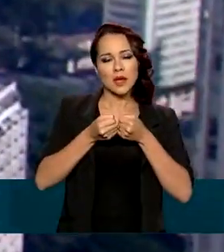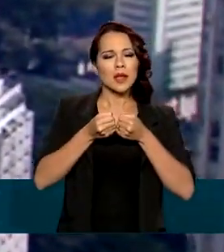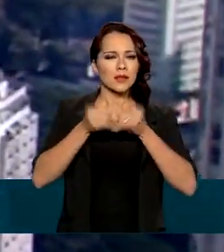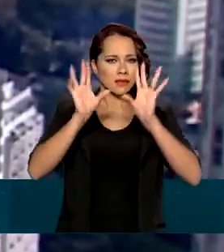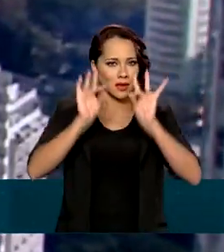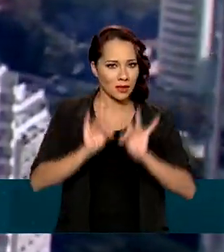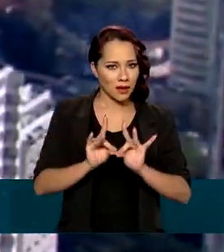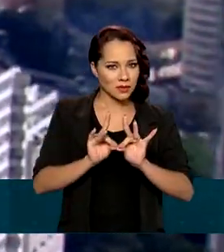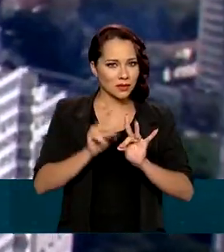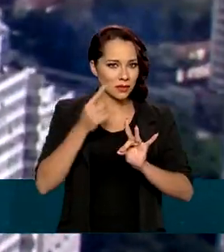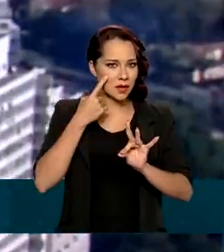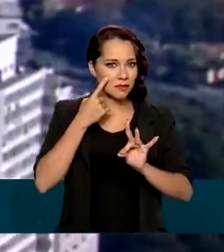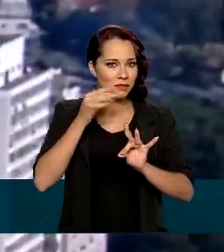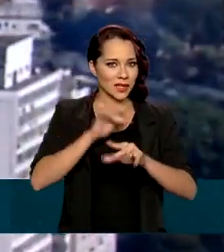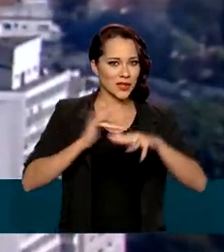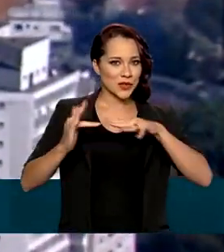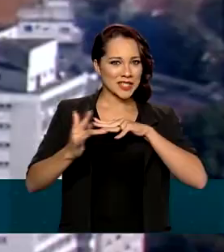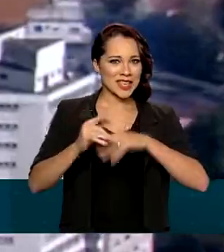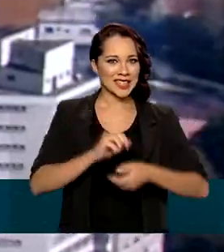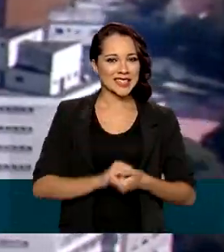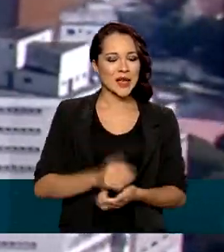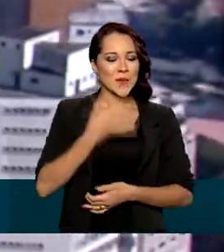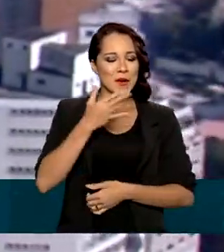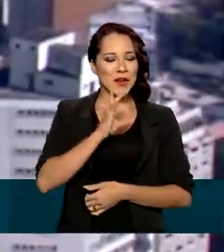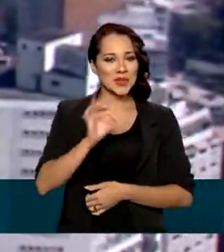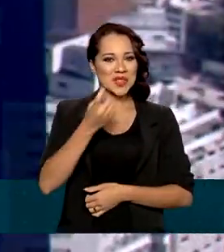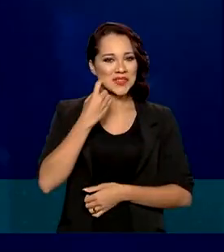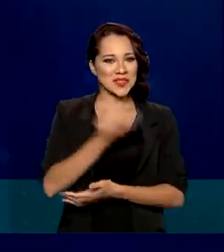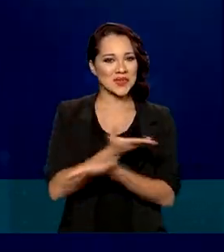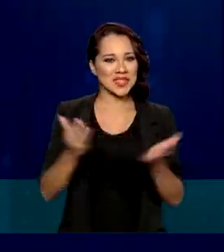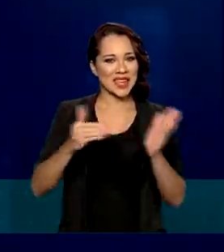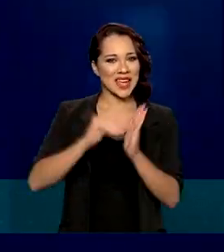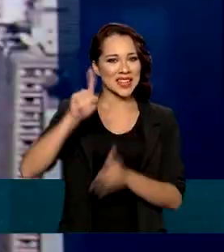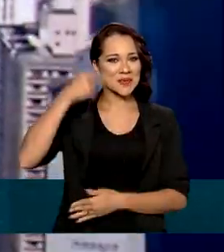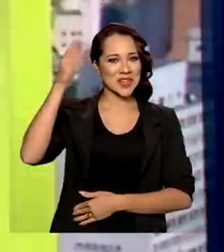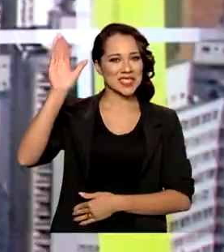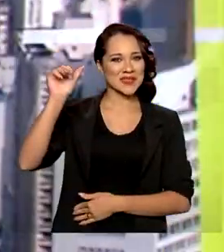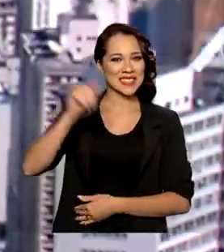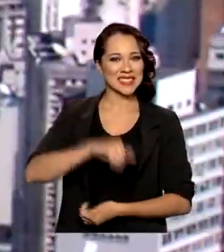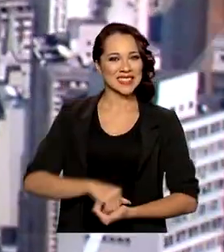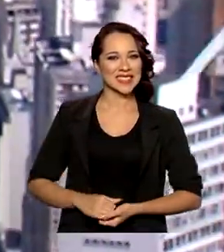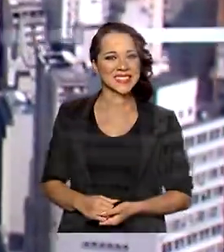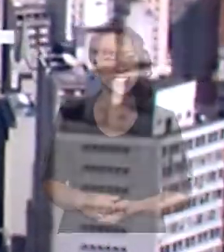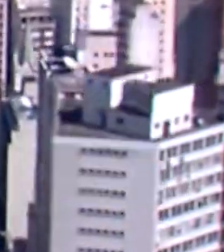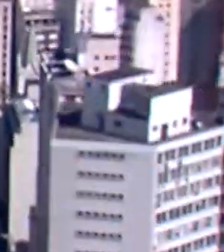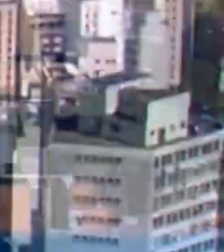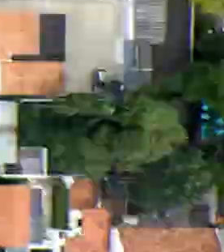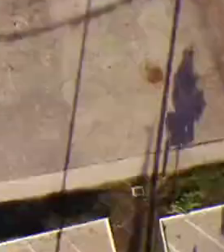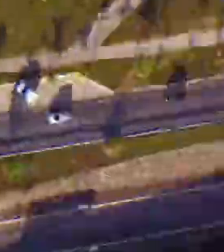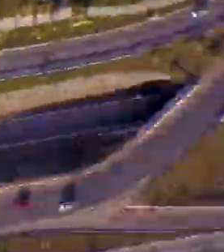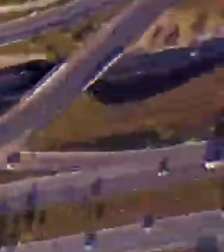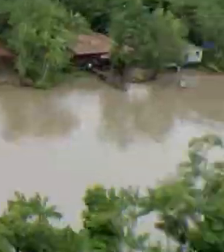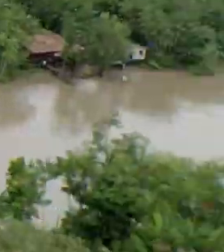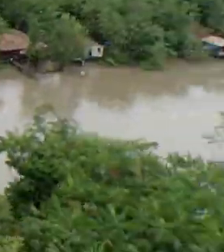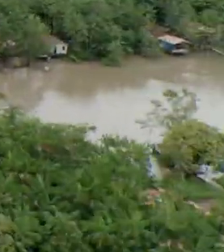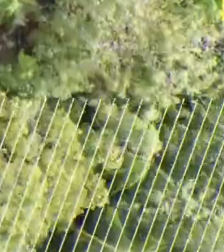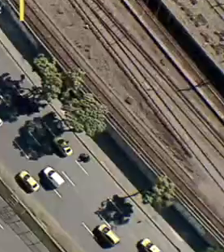os detalhes estão nas nossas redes sociais. Uma ótima sexta-feira para você e até a próxima. E